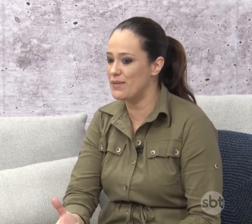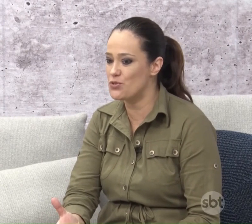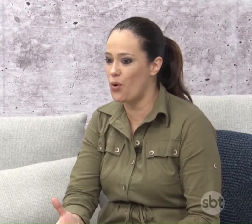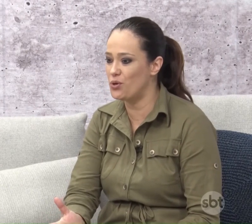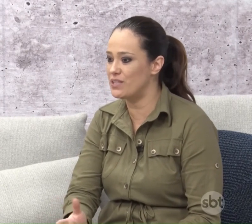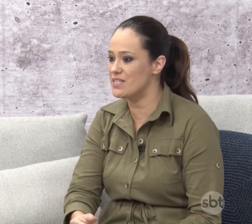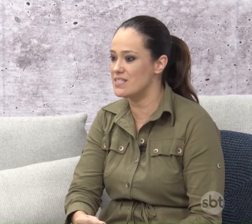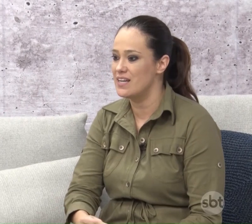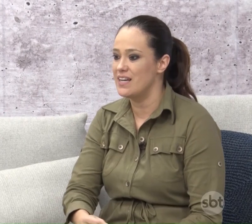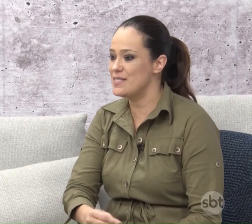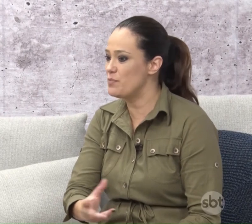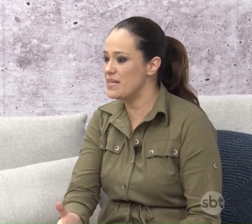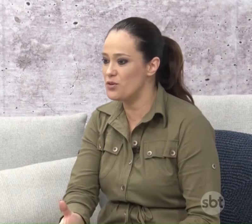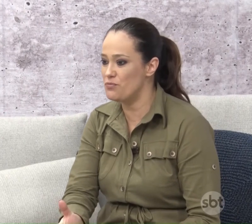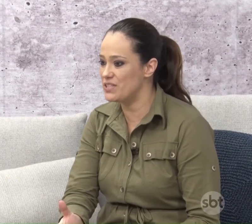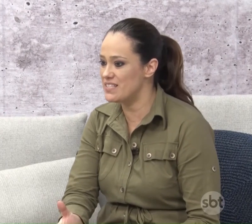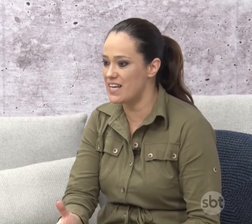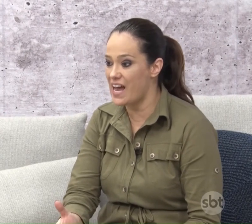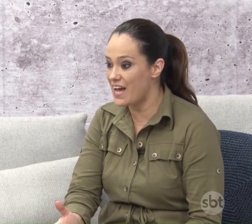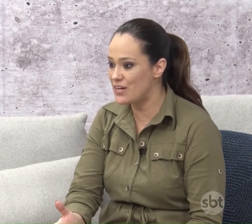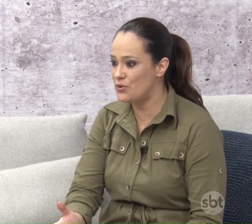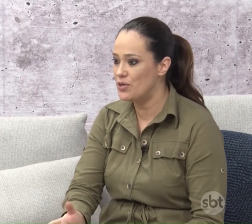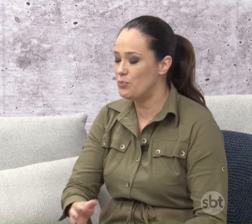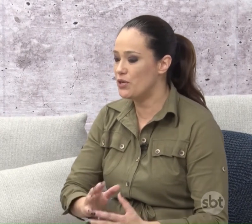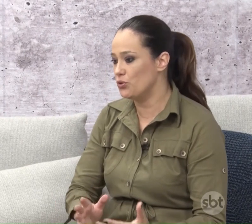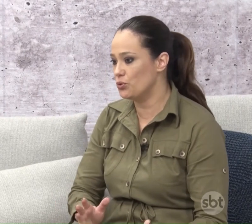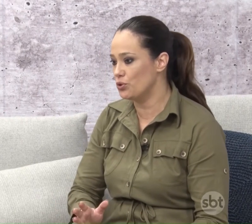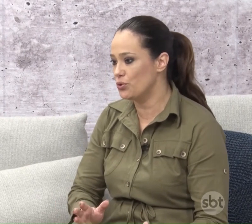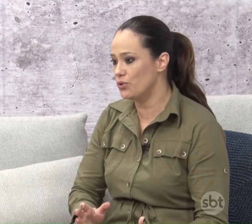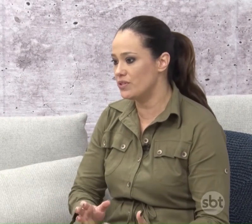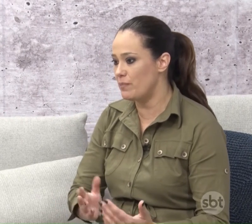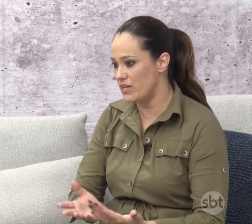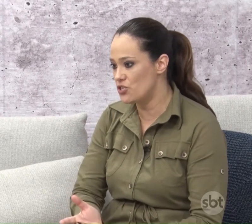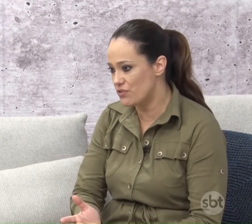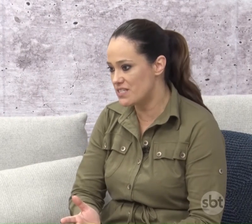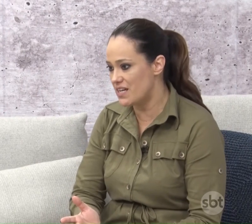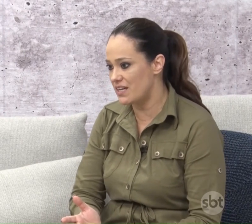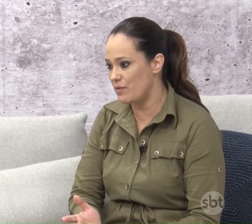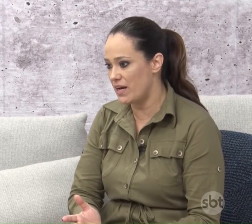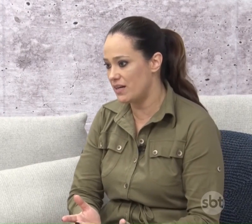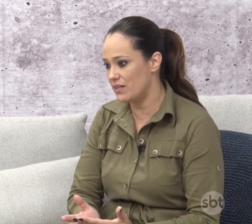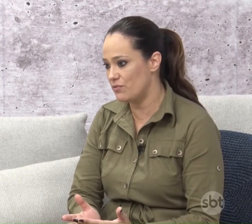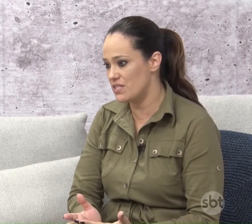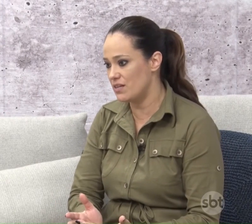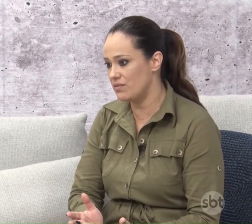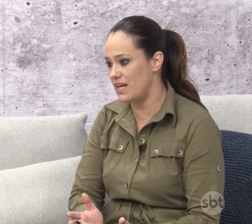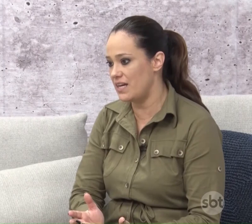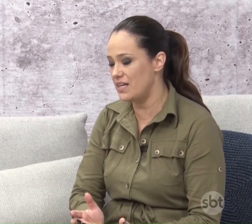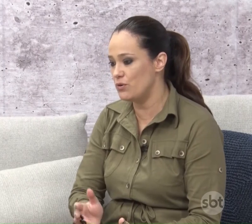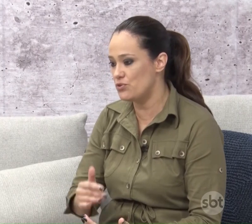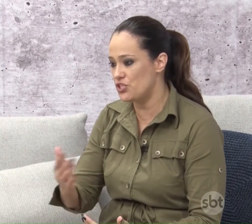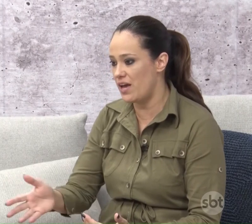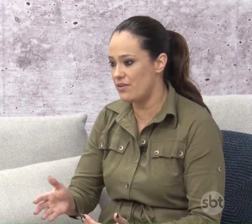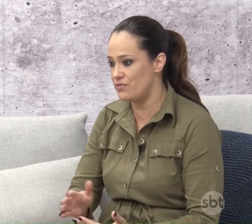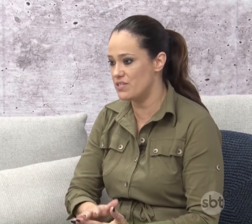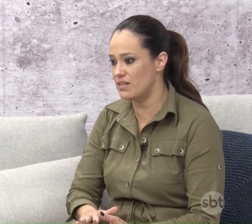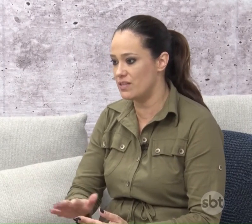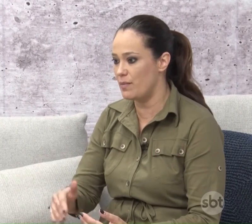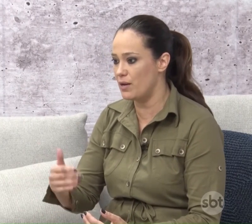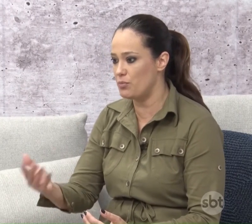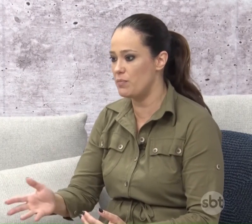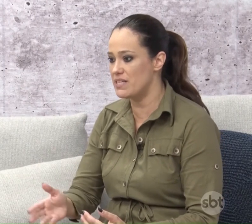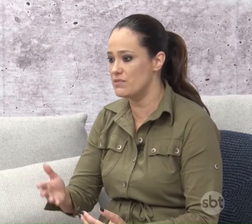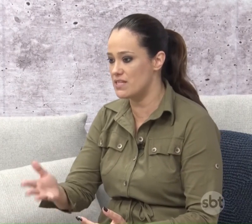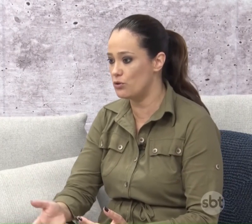Como é que eu vou pagar minhas contas? Esse mês eu não vou ter salário? Porque tudo depende de você, né, Mara? Você não tem aí um chefe,